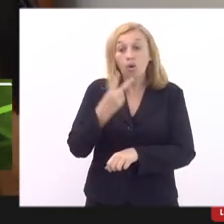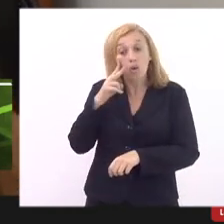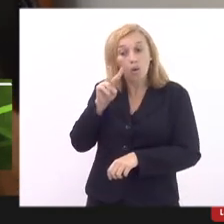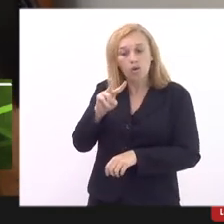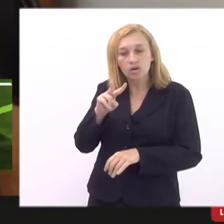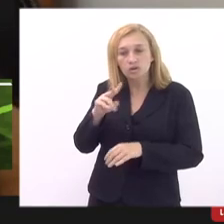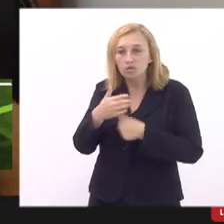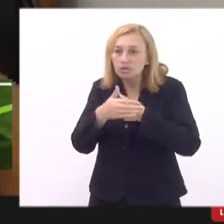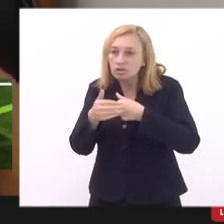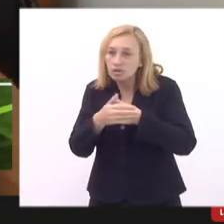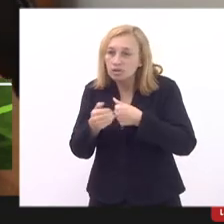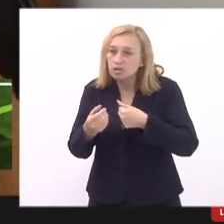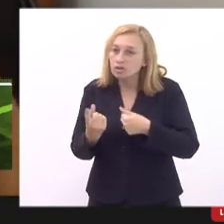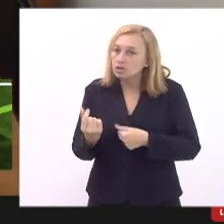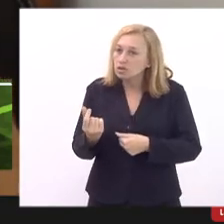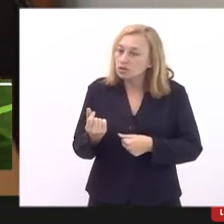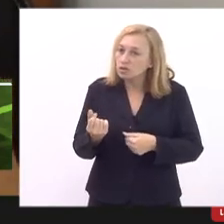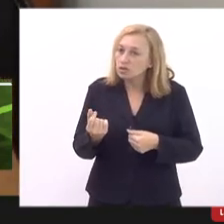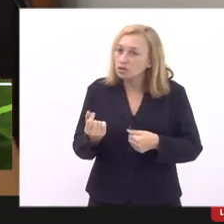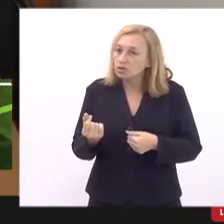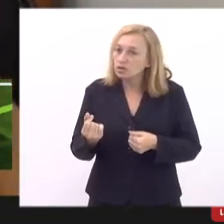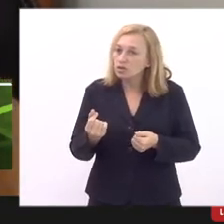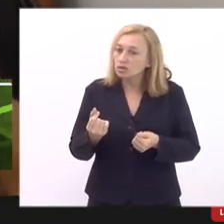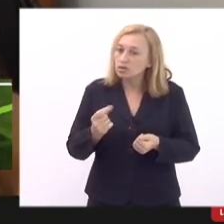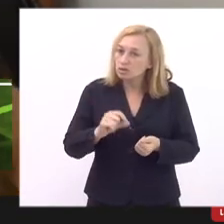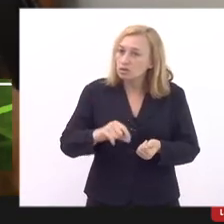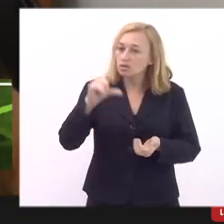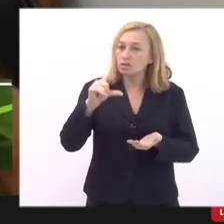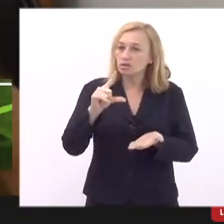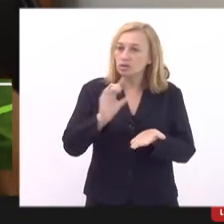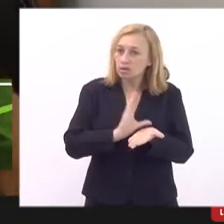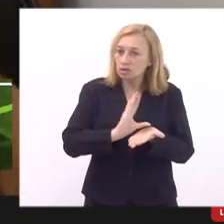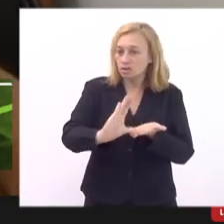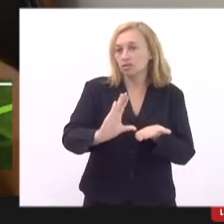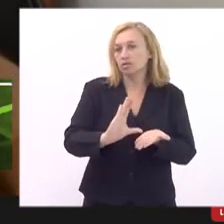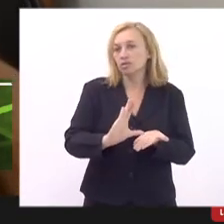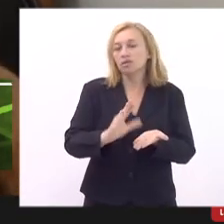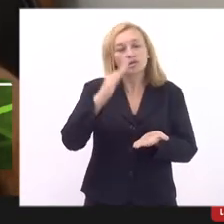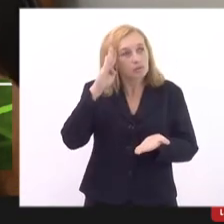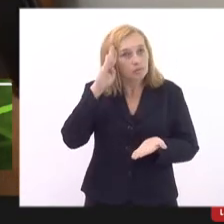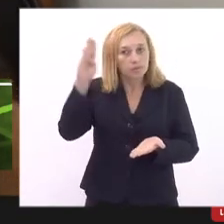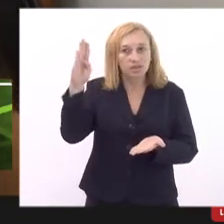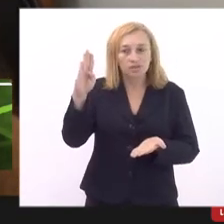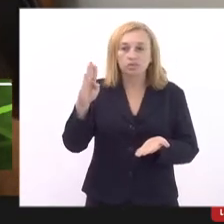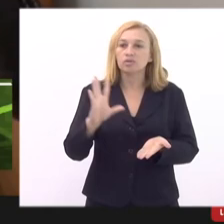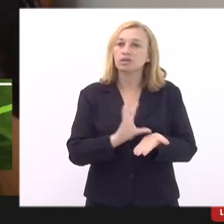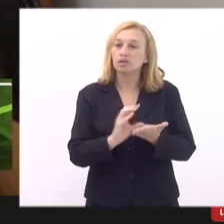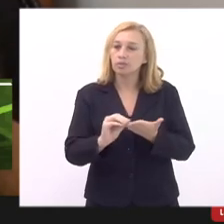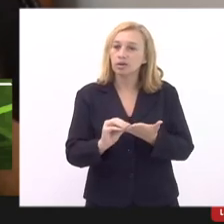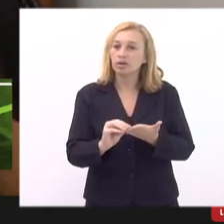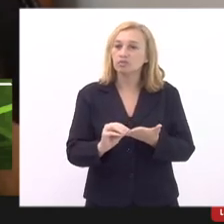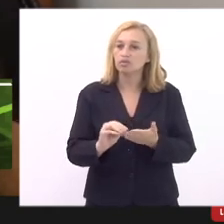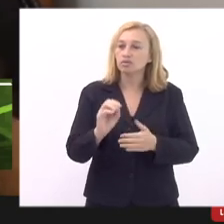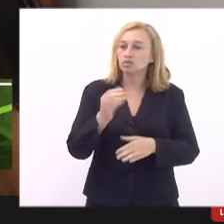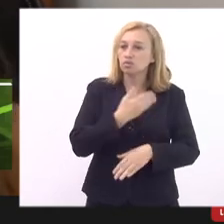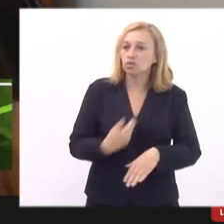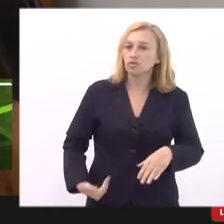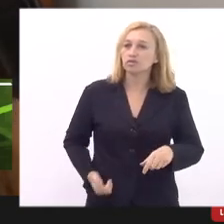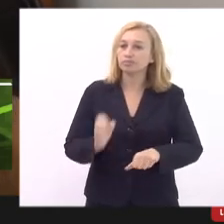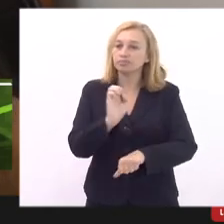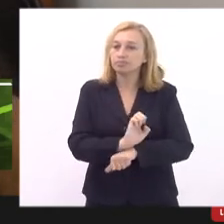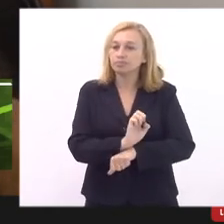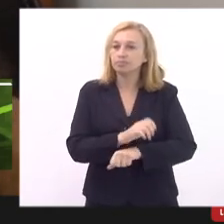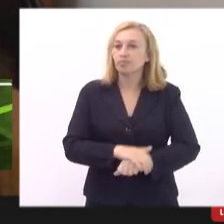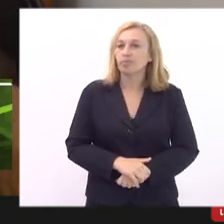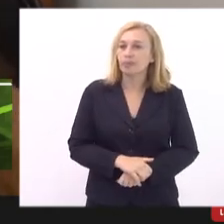essa questão de aumento de recursos para a alimentação escolar que a alimentação dos estudantes seja prioridade na pauta do governo do estado e